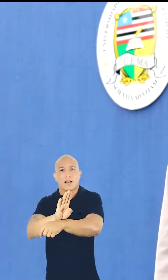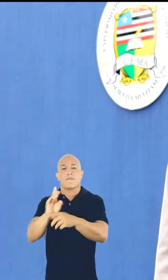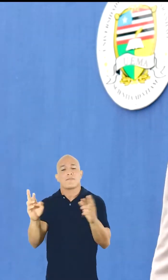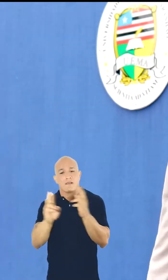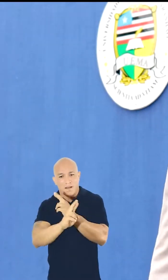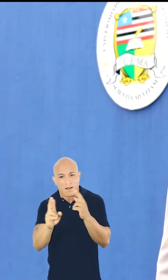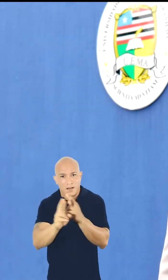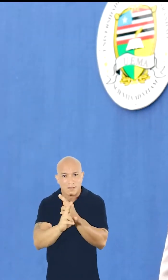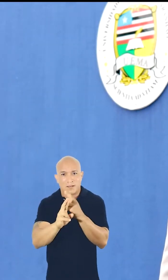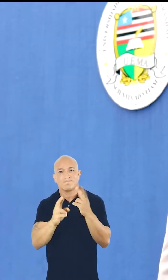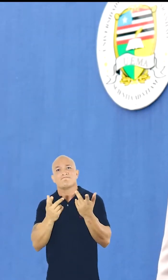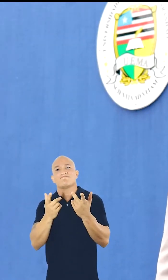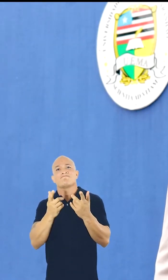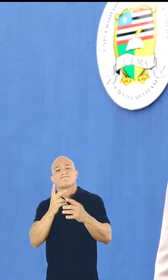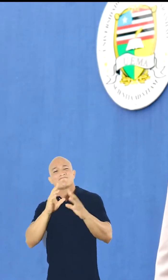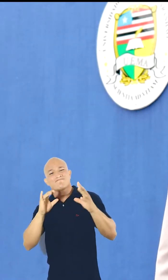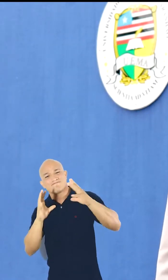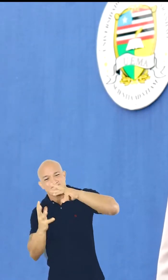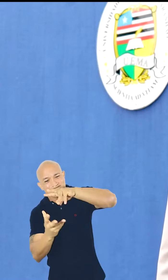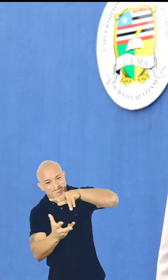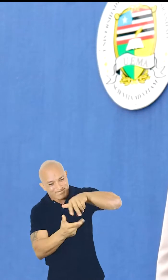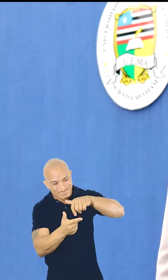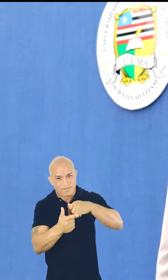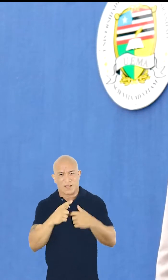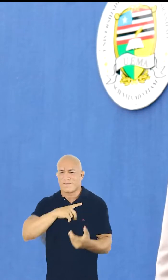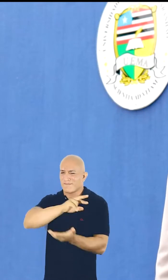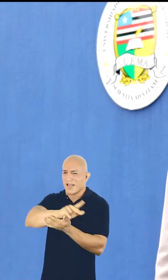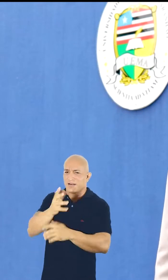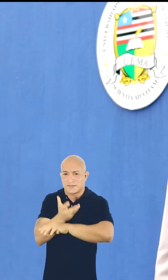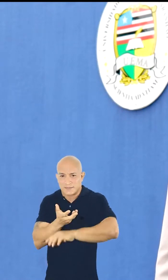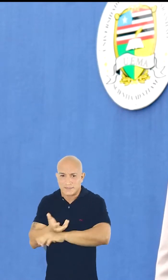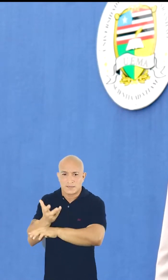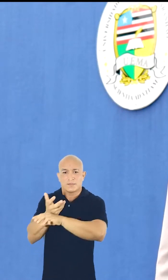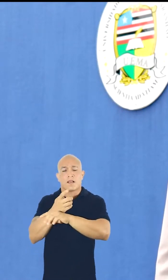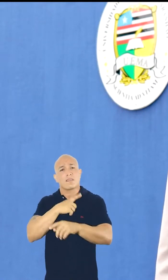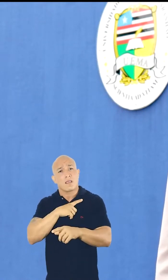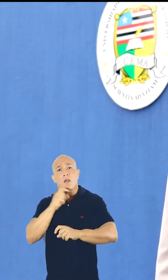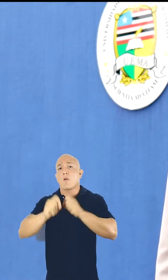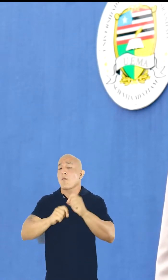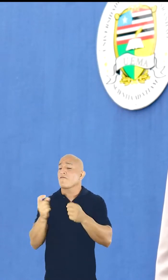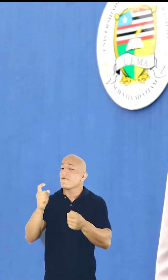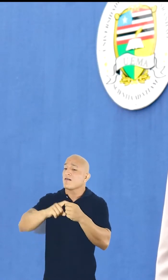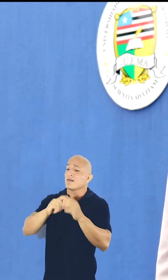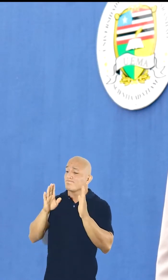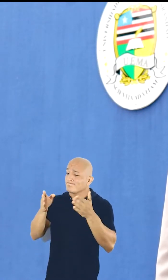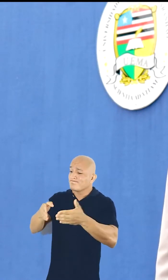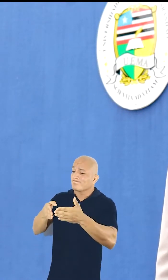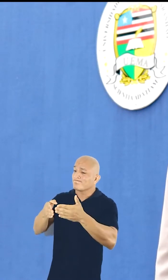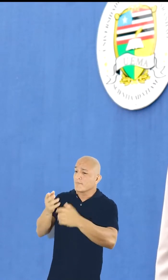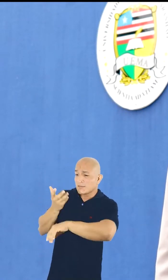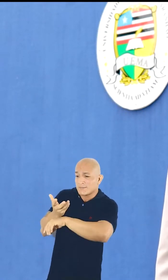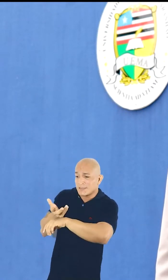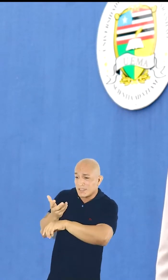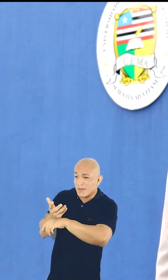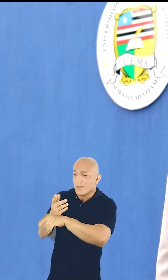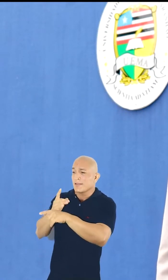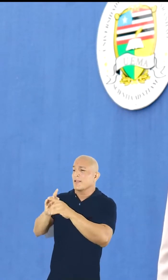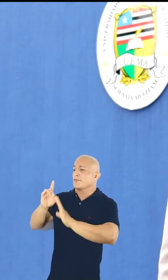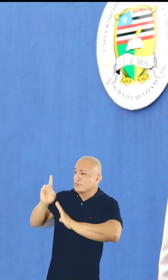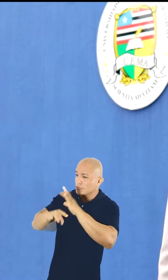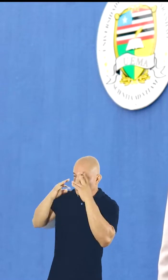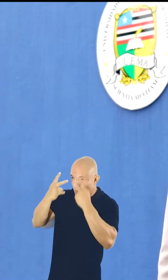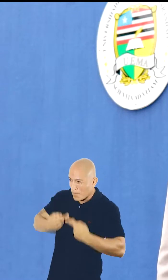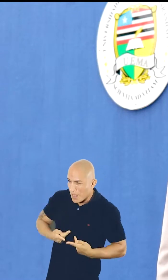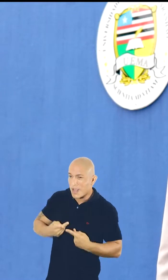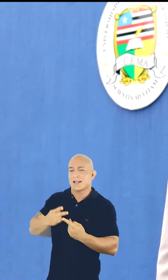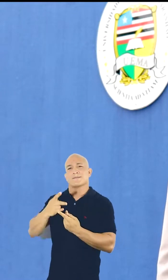bacharelado em Relações Internacionais da UEMA abarcará diversas disciplinas, dentre elas, aquelas voltadas para estudar as disciplinas de